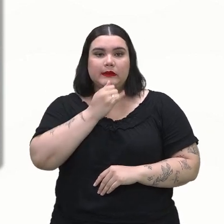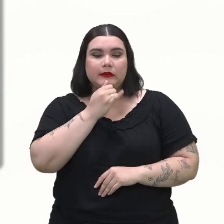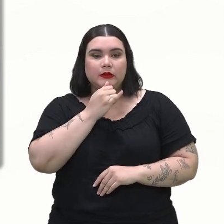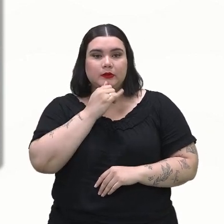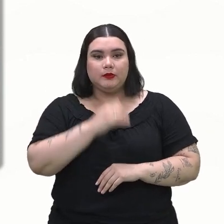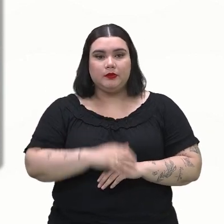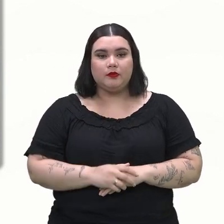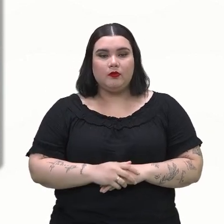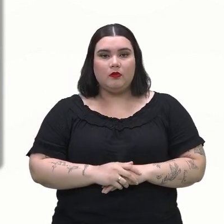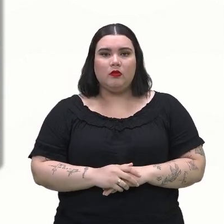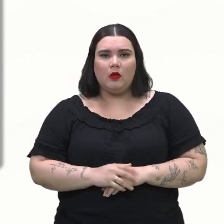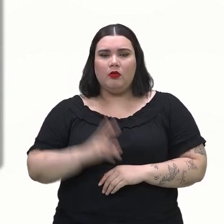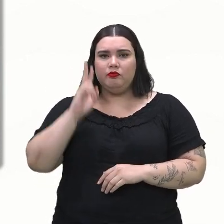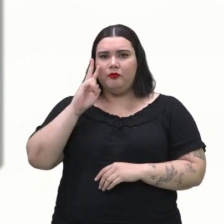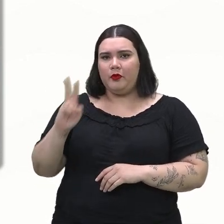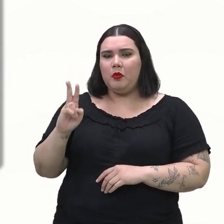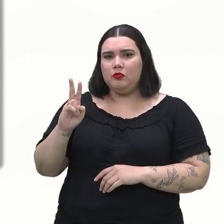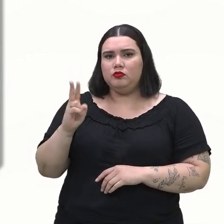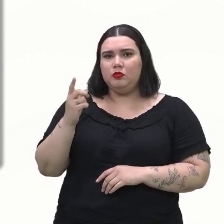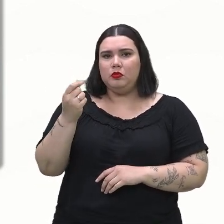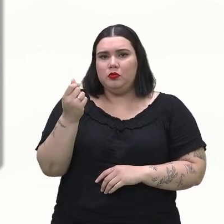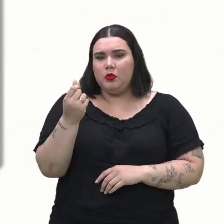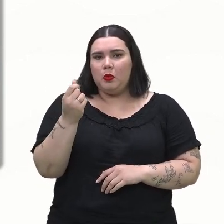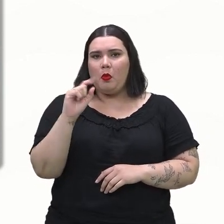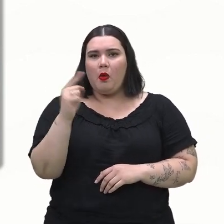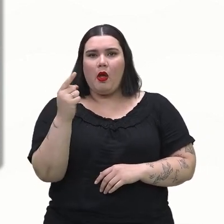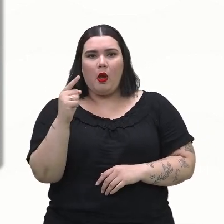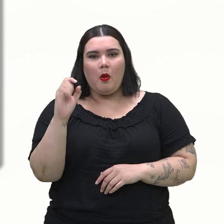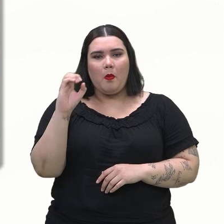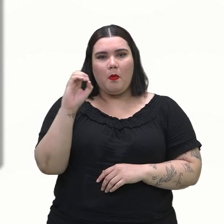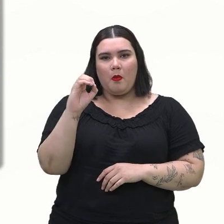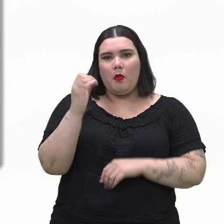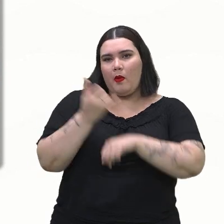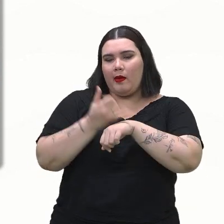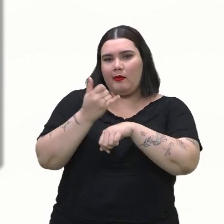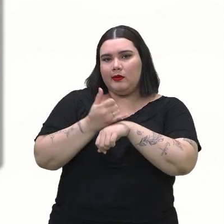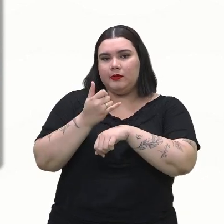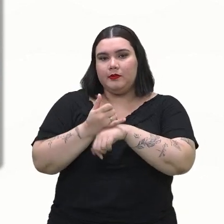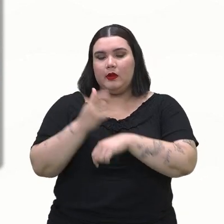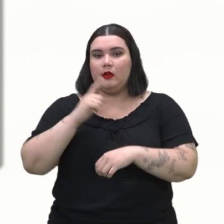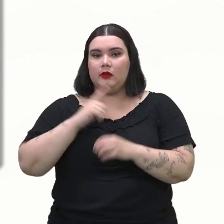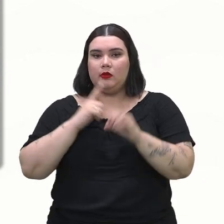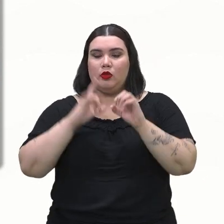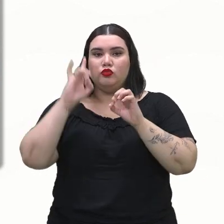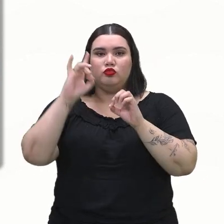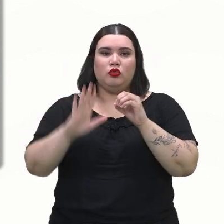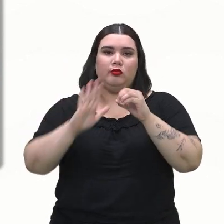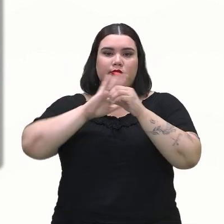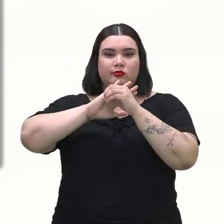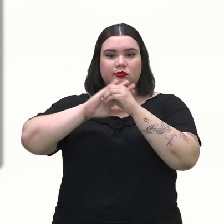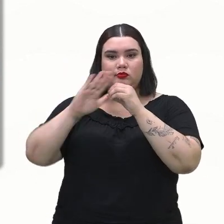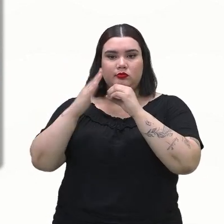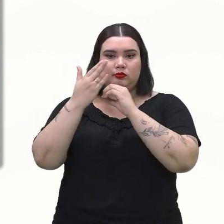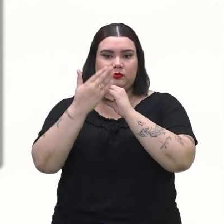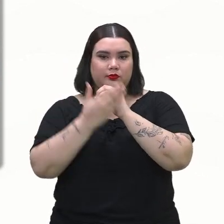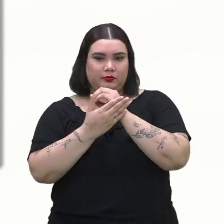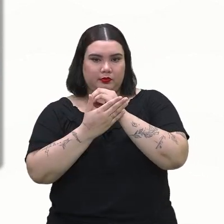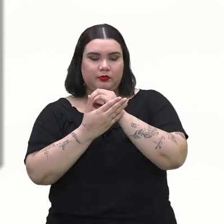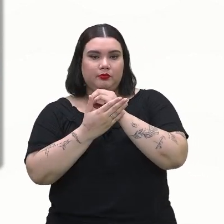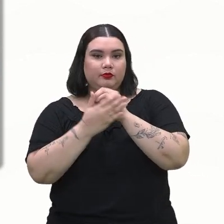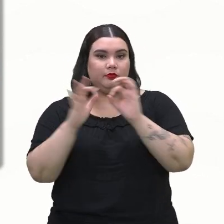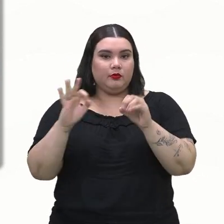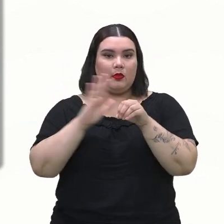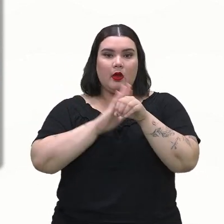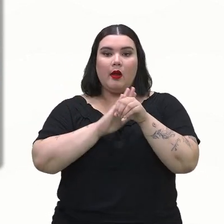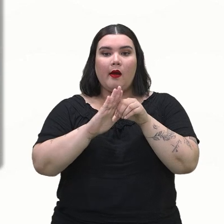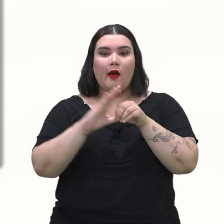o lançamento de uma moeda. Uma moeda, logicamente, ela possui apenas duas faces, cara e coroa.